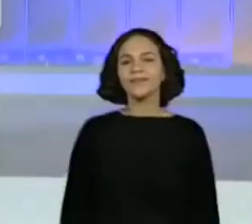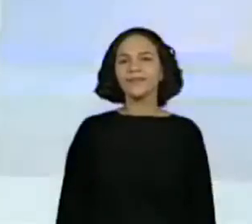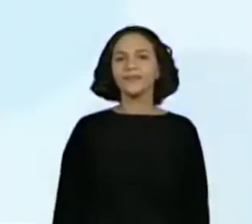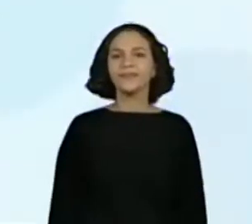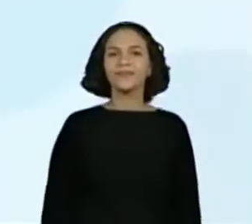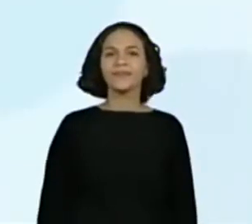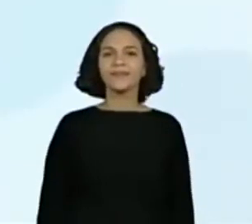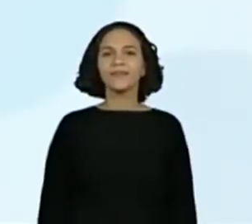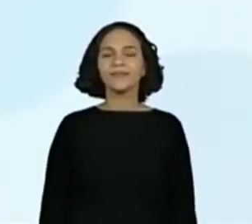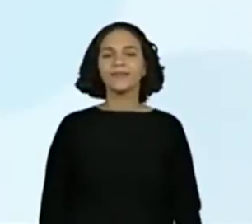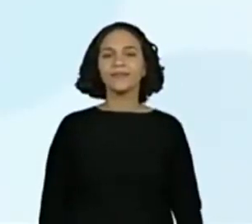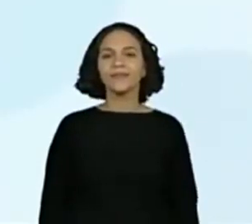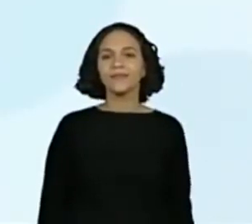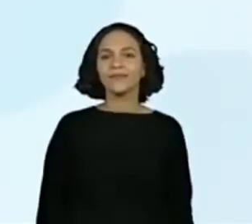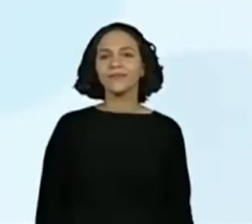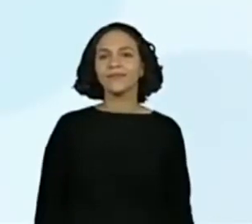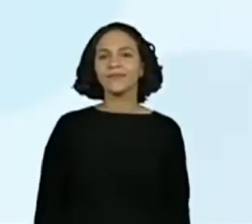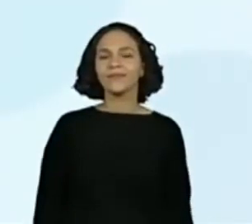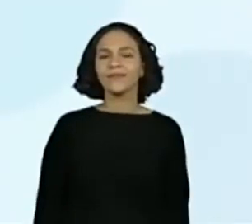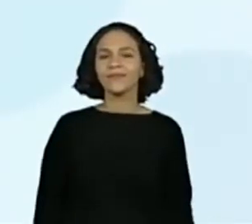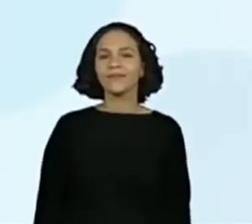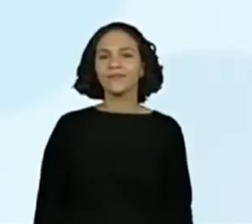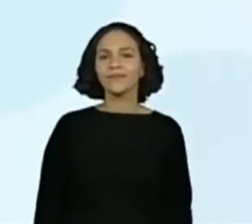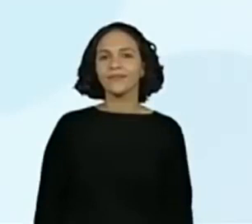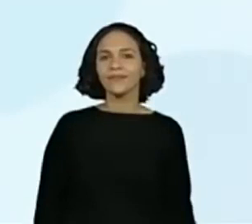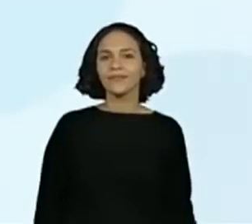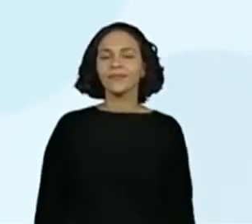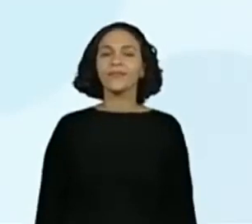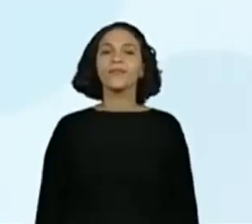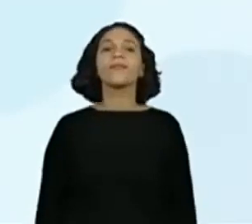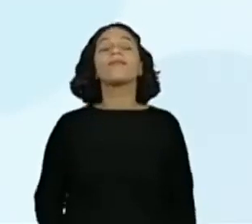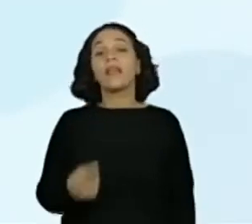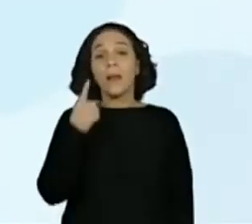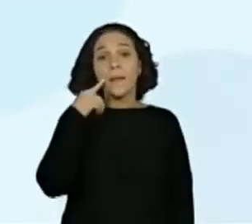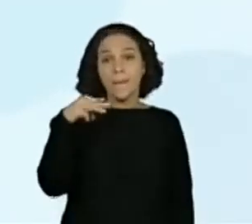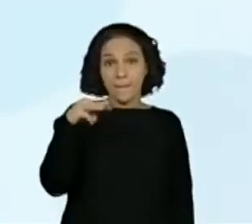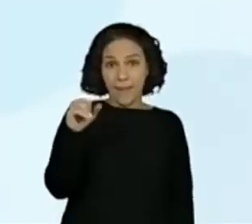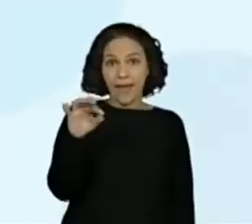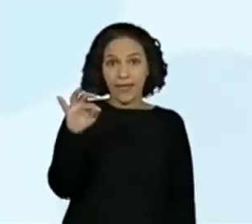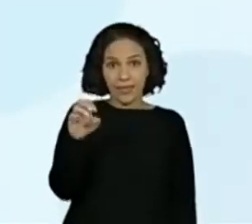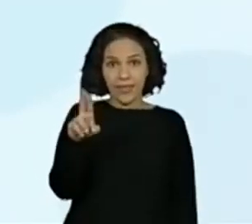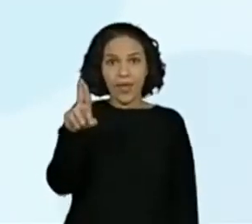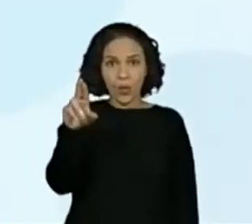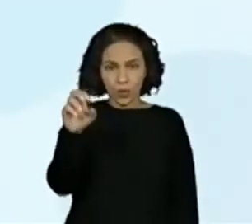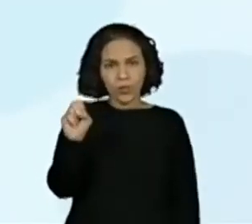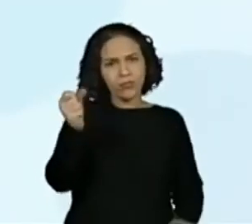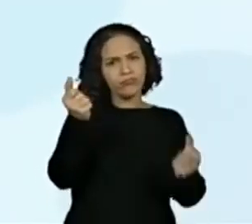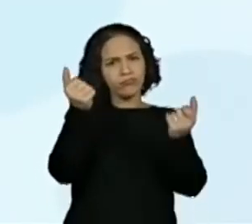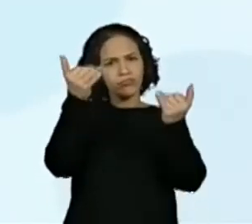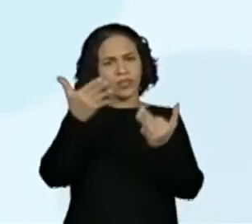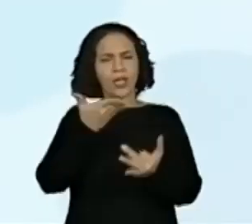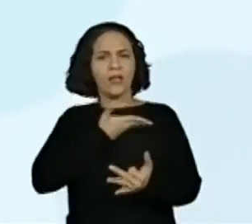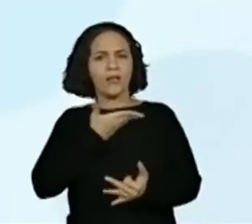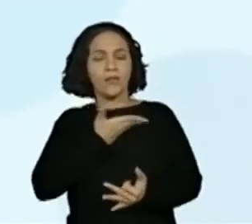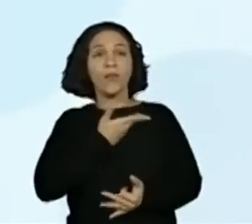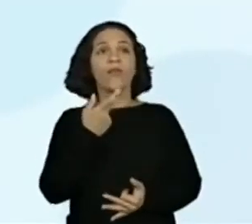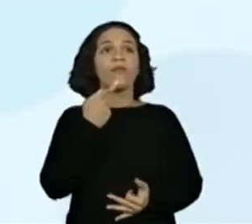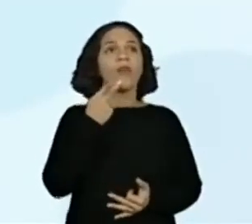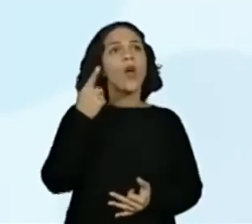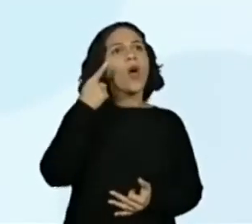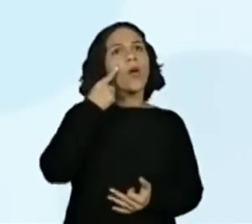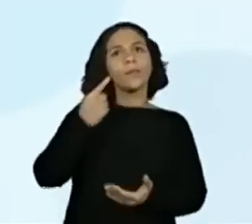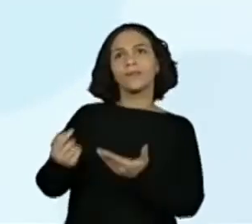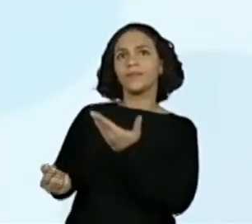Hum, Matheus comentou com os amigos que o Museu de Arte de São Paulo, Assis